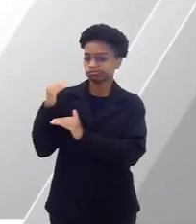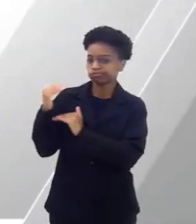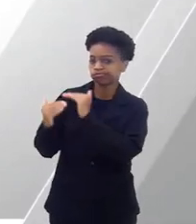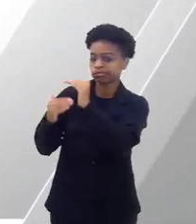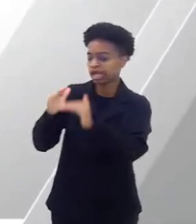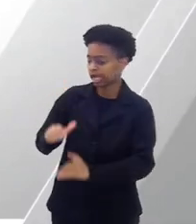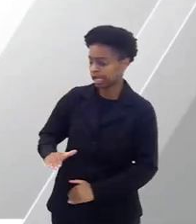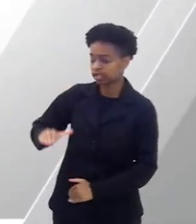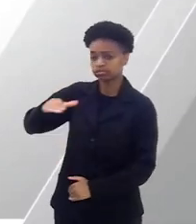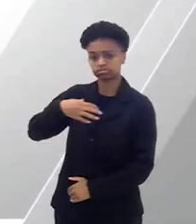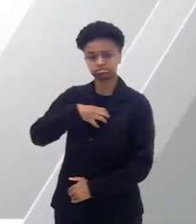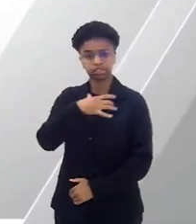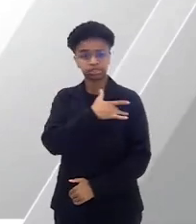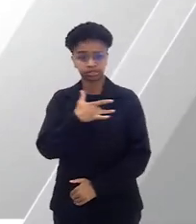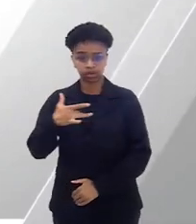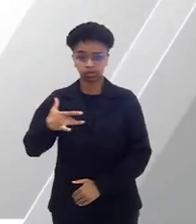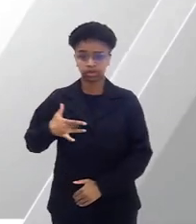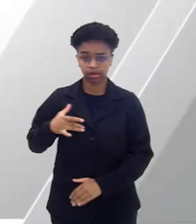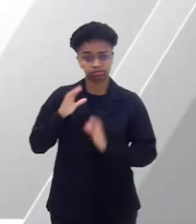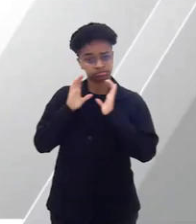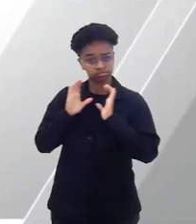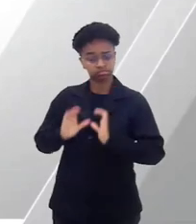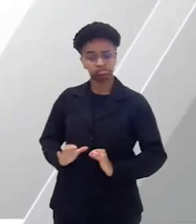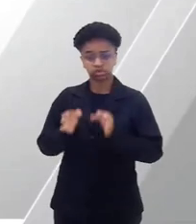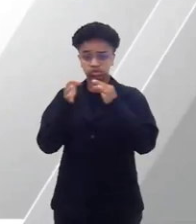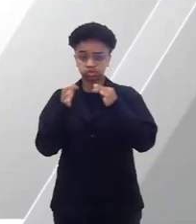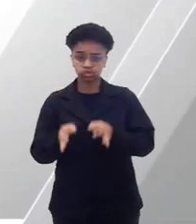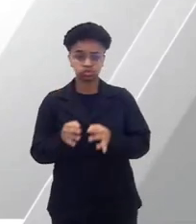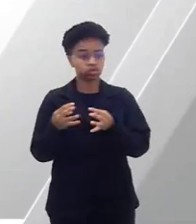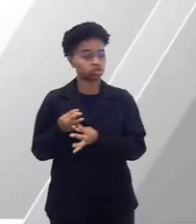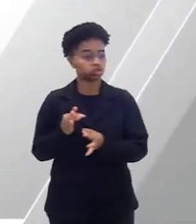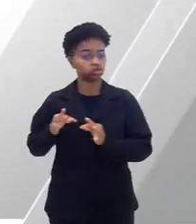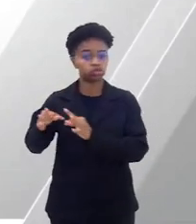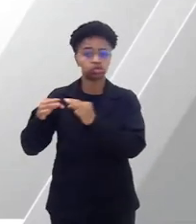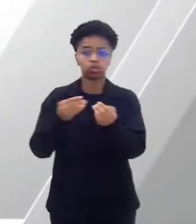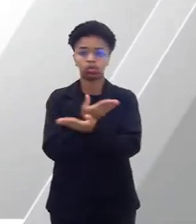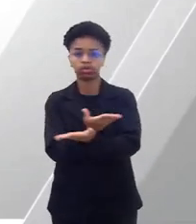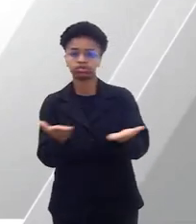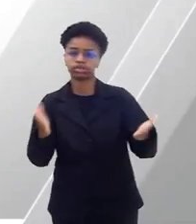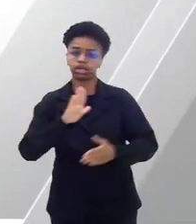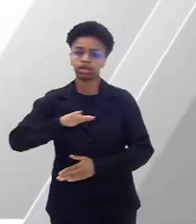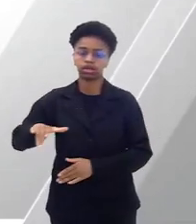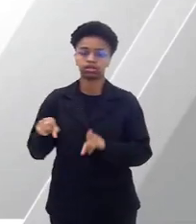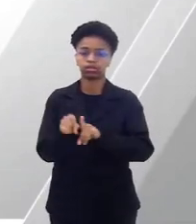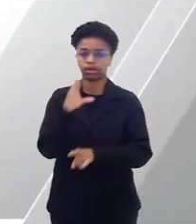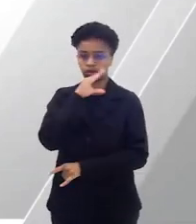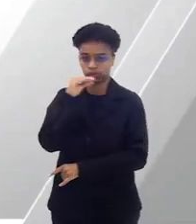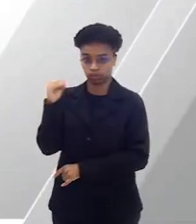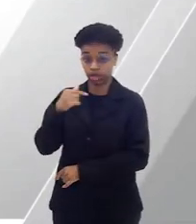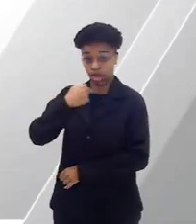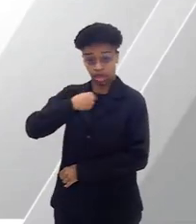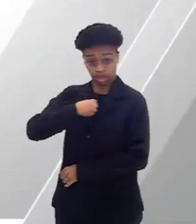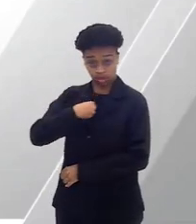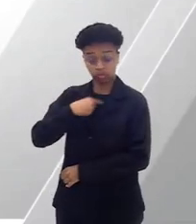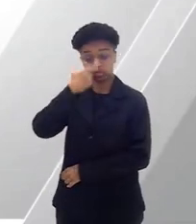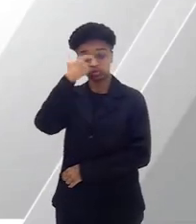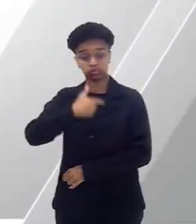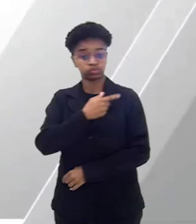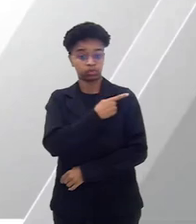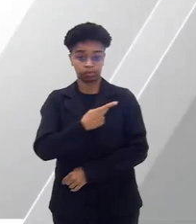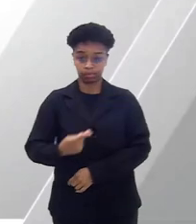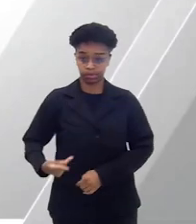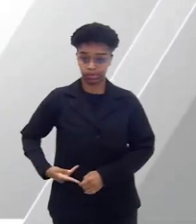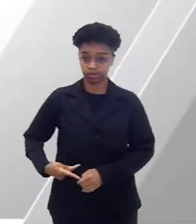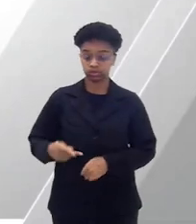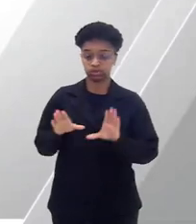crescimento saudável por cidadania e dignidade a todas essas crianças e adolescentes. Eu, como presidente